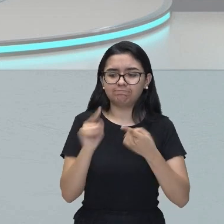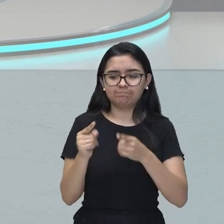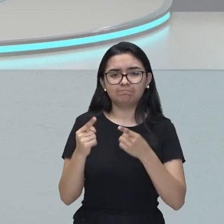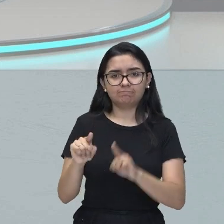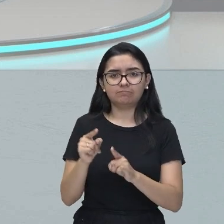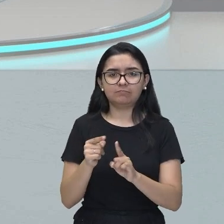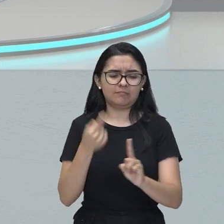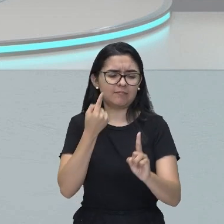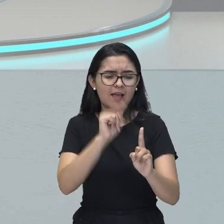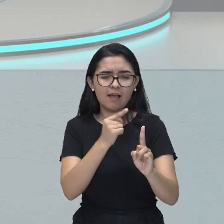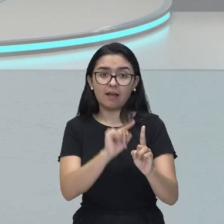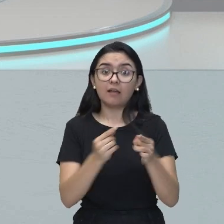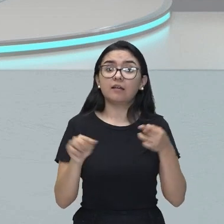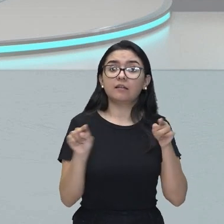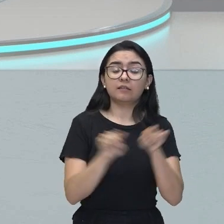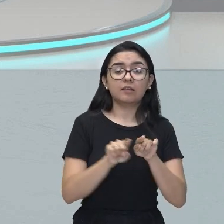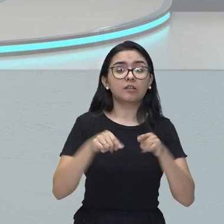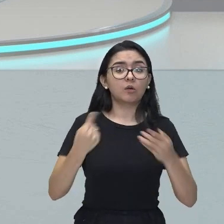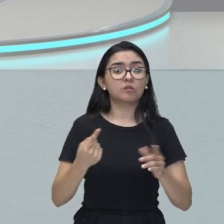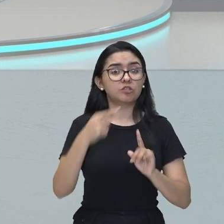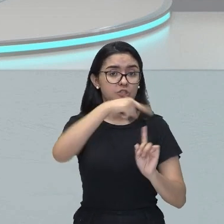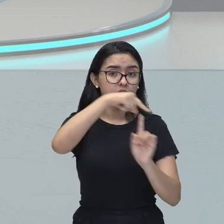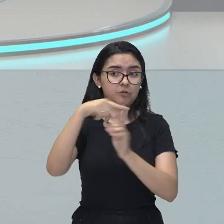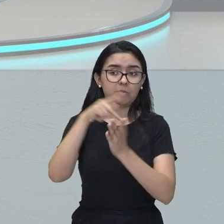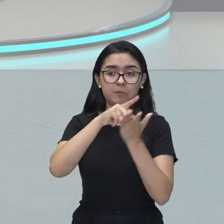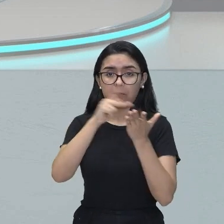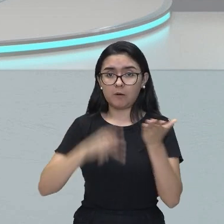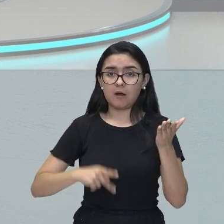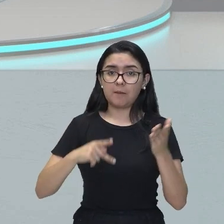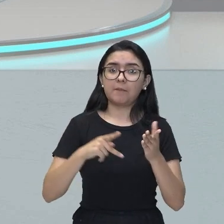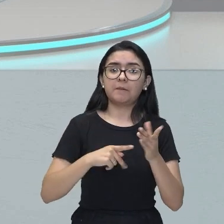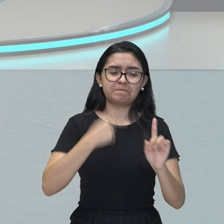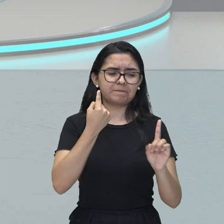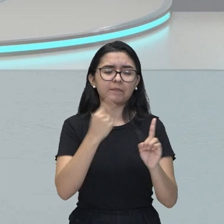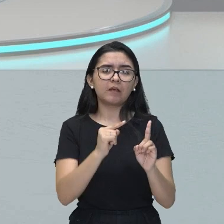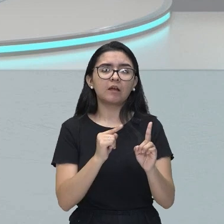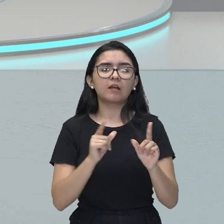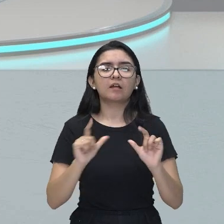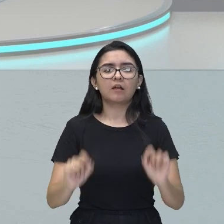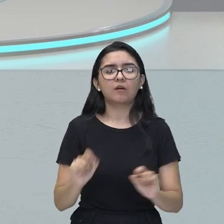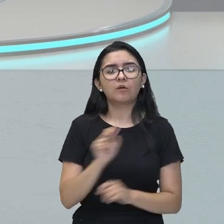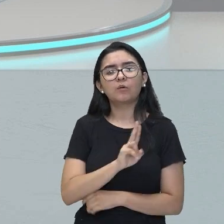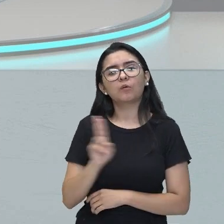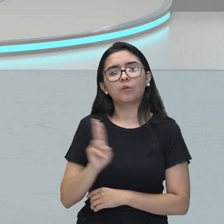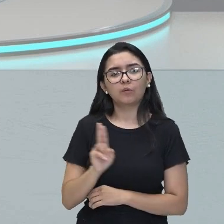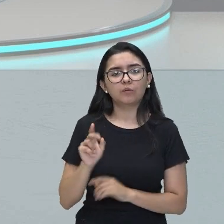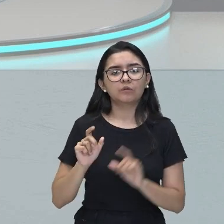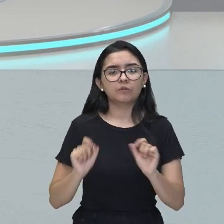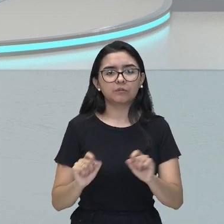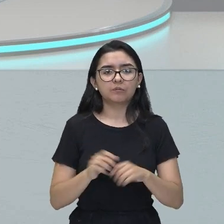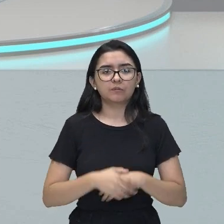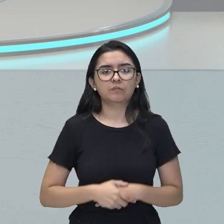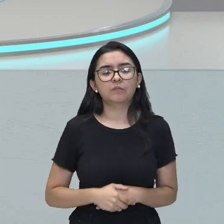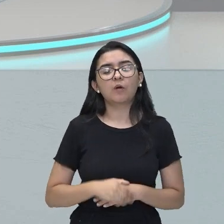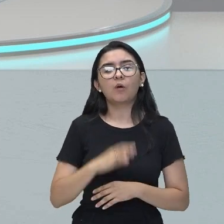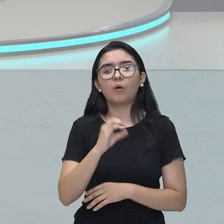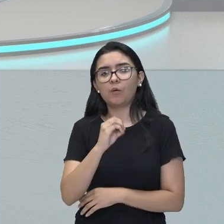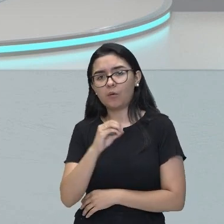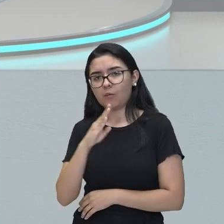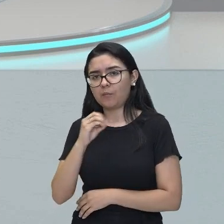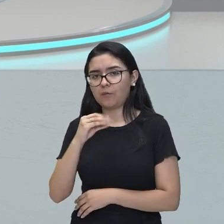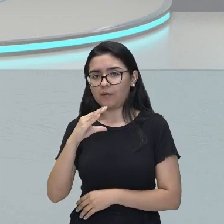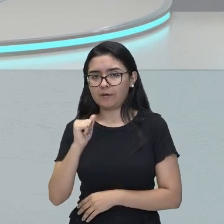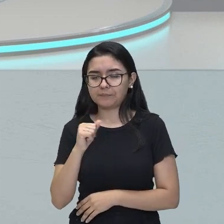Então esses poemas satíricos é que deu a ele o apelido ou a alcunha de o boca do